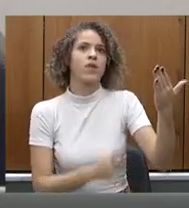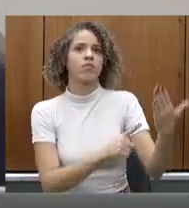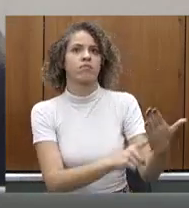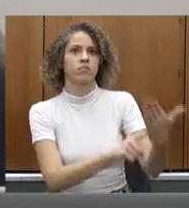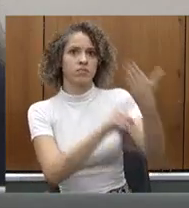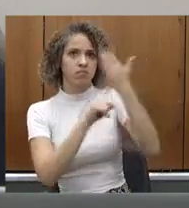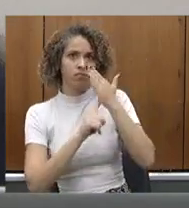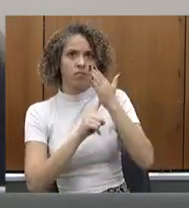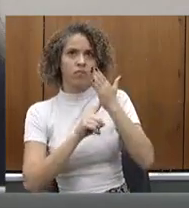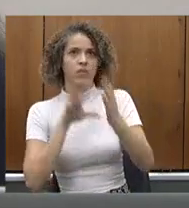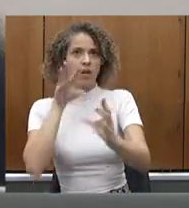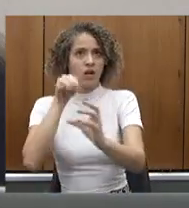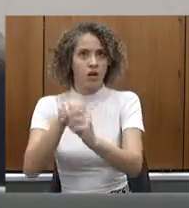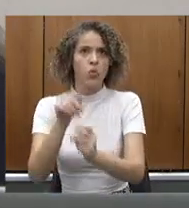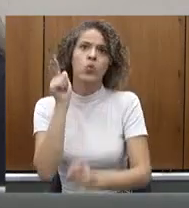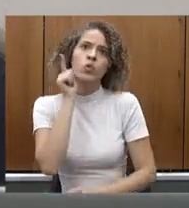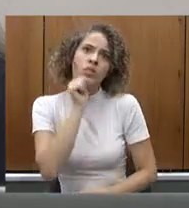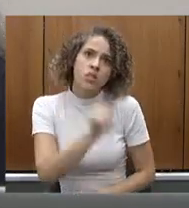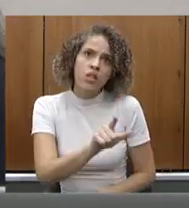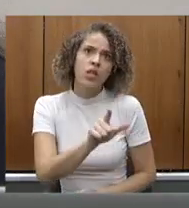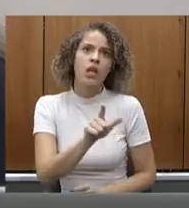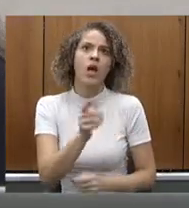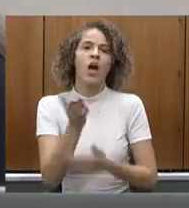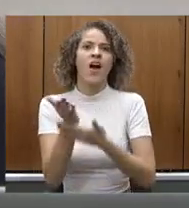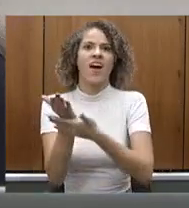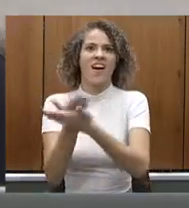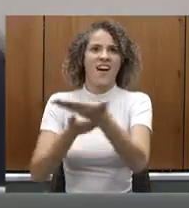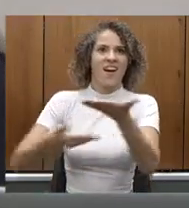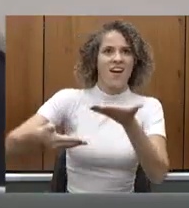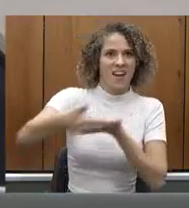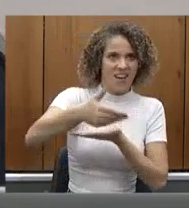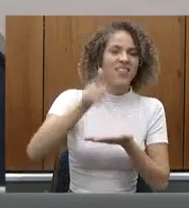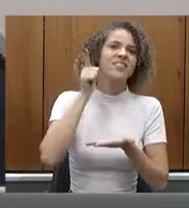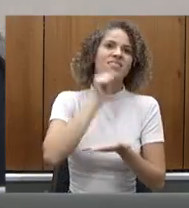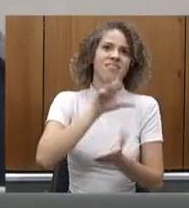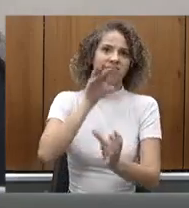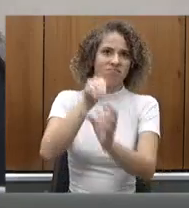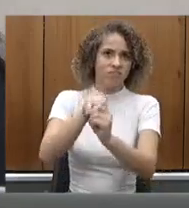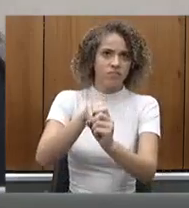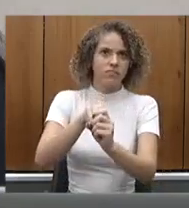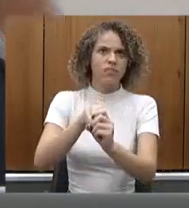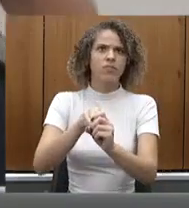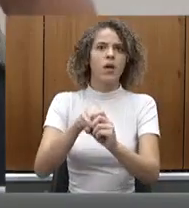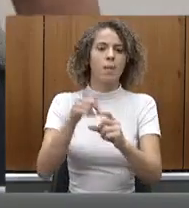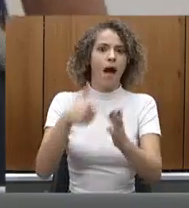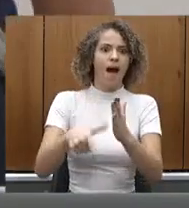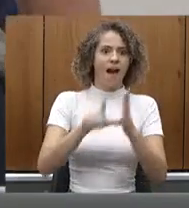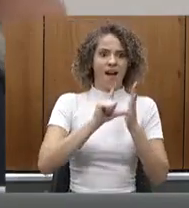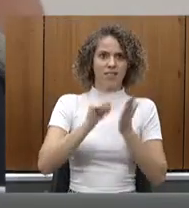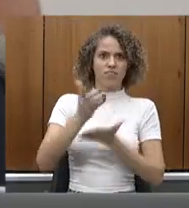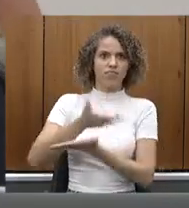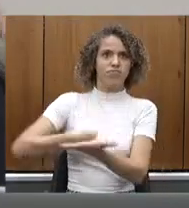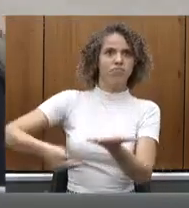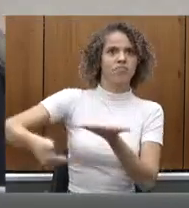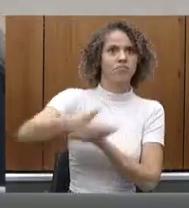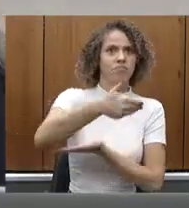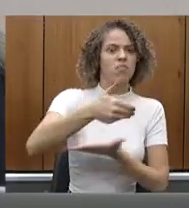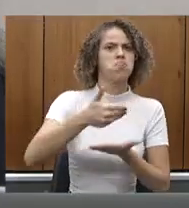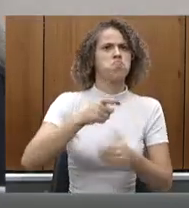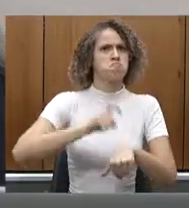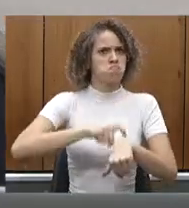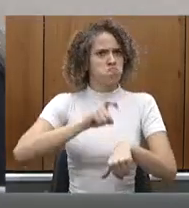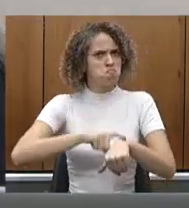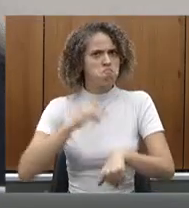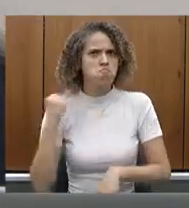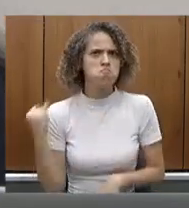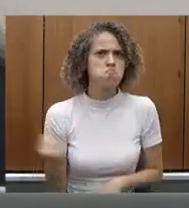Santa Casa, anunciando os recursos que iriam através do Valora Minas de forma antecipada para que eles pudessem se programar. Isso teve uma